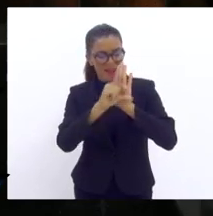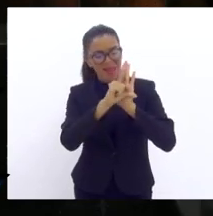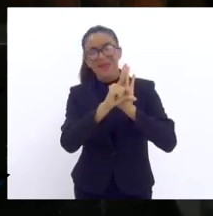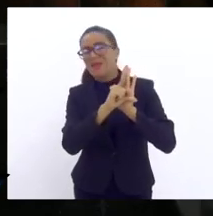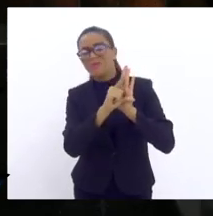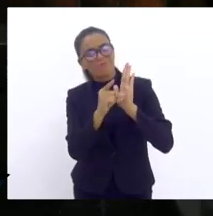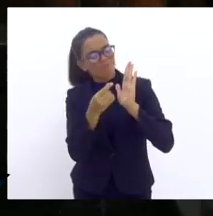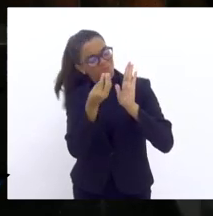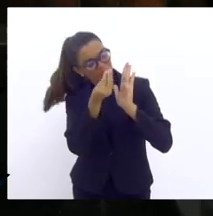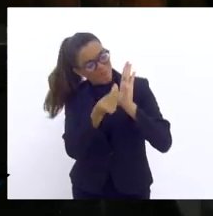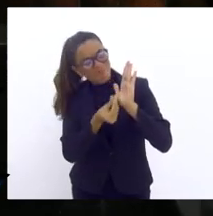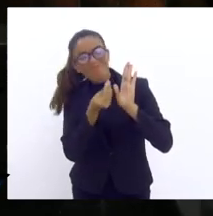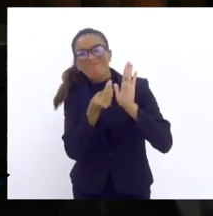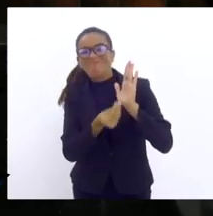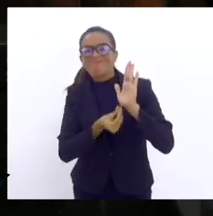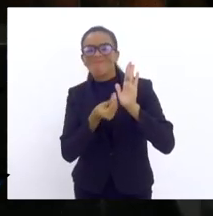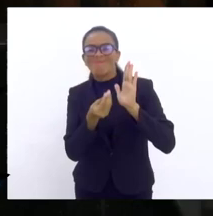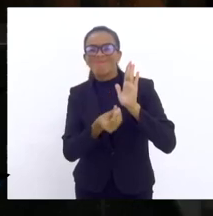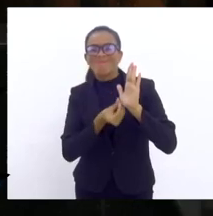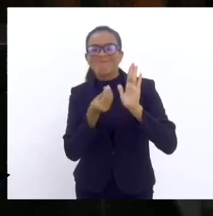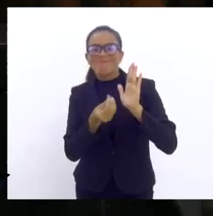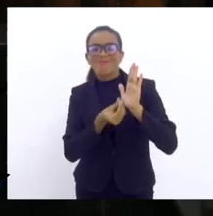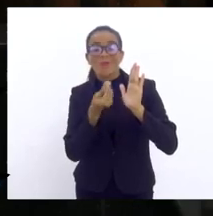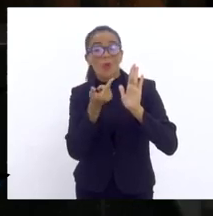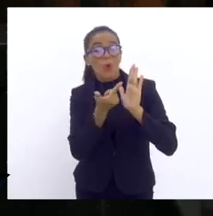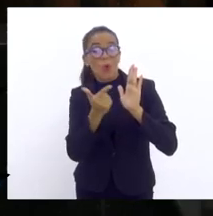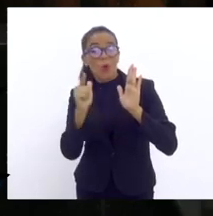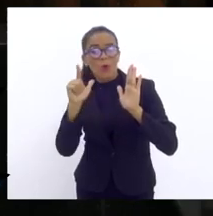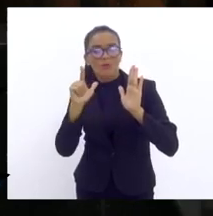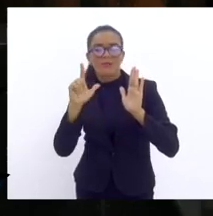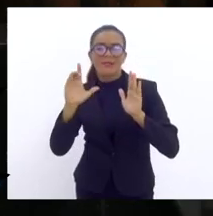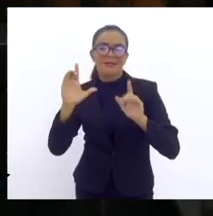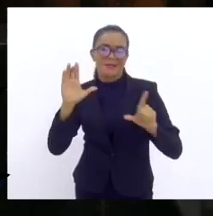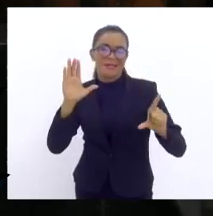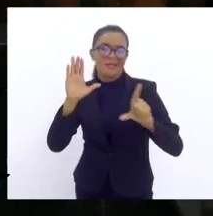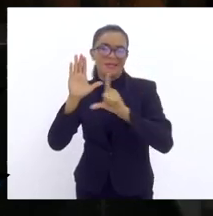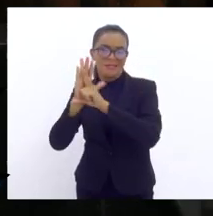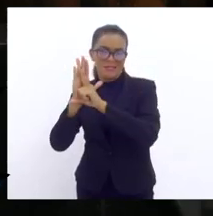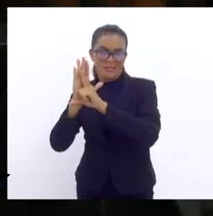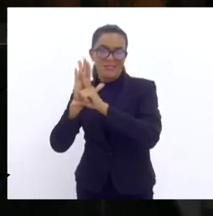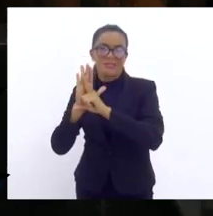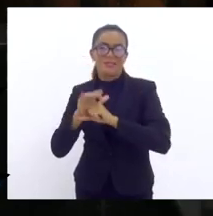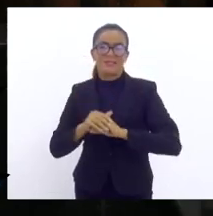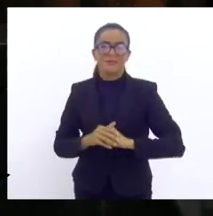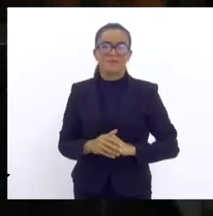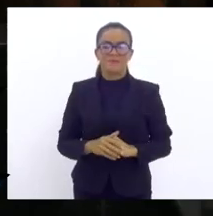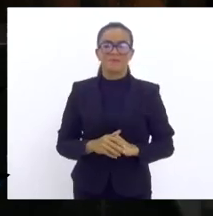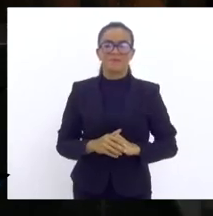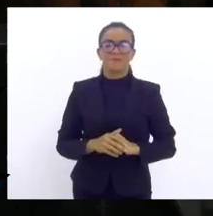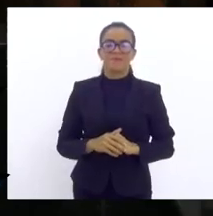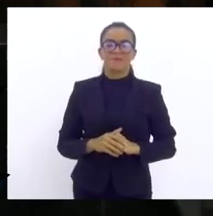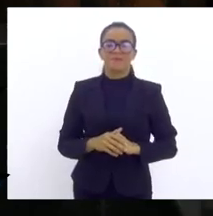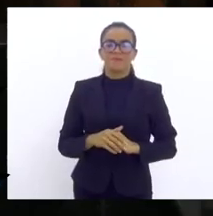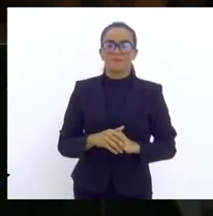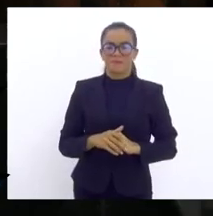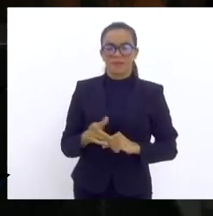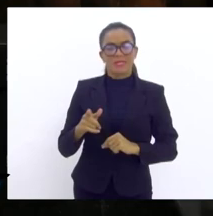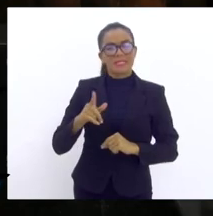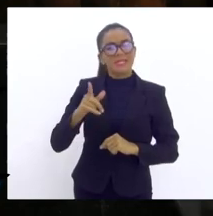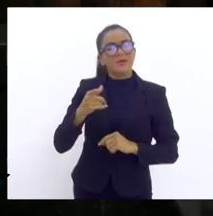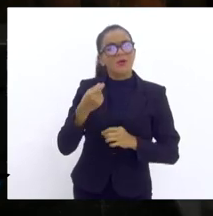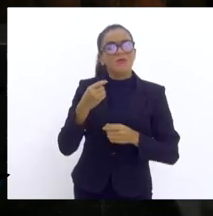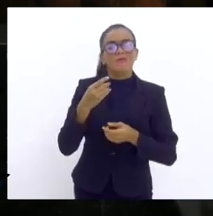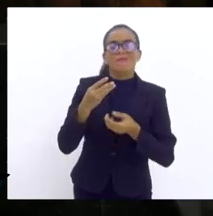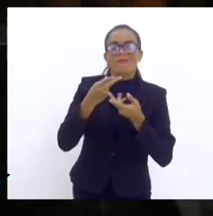remetendo a mesma, a uma outra lei de definição